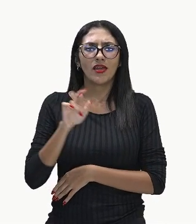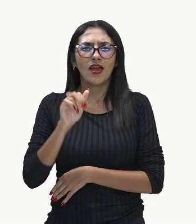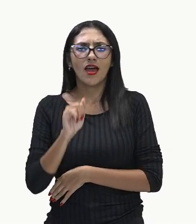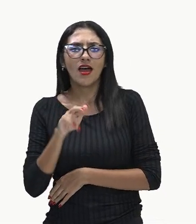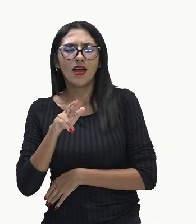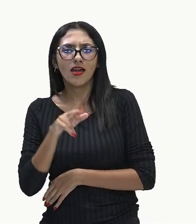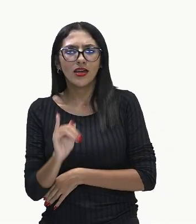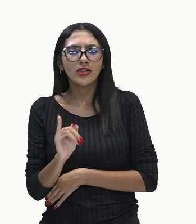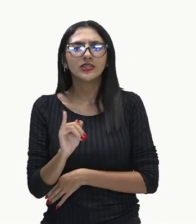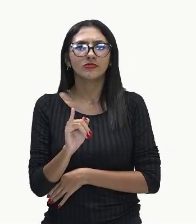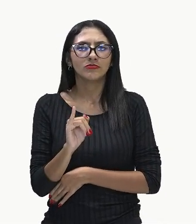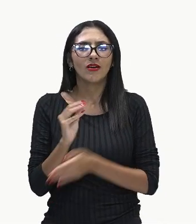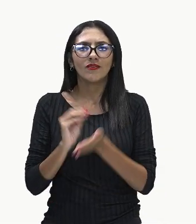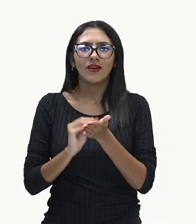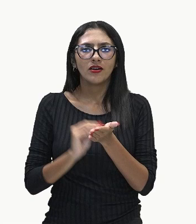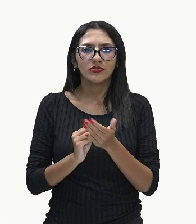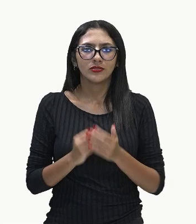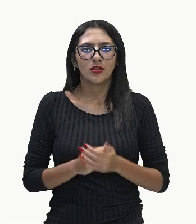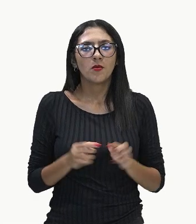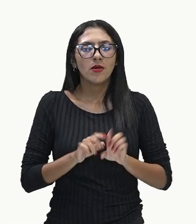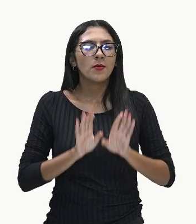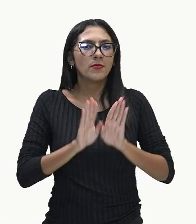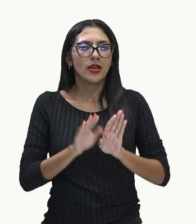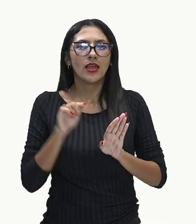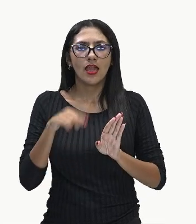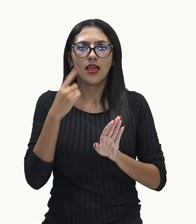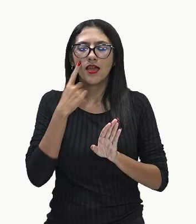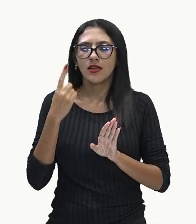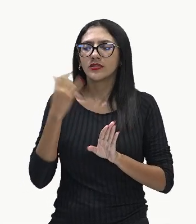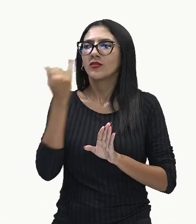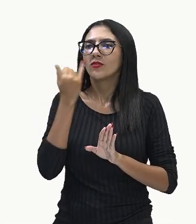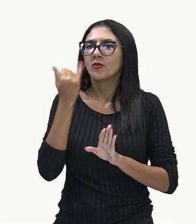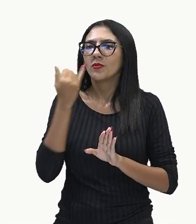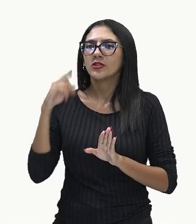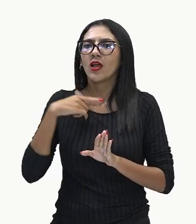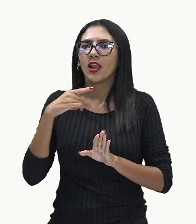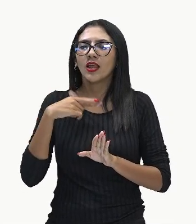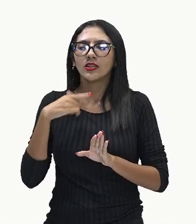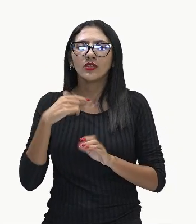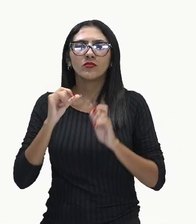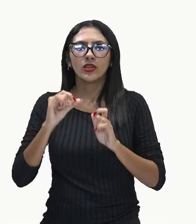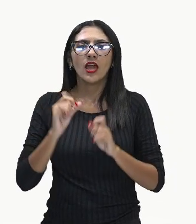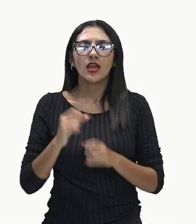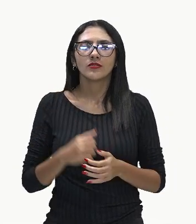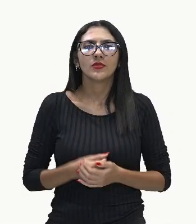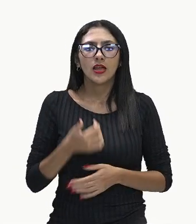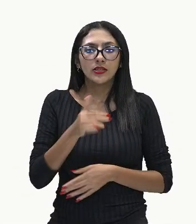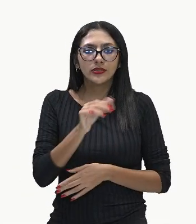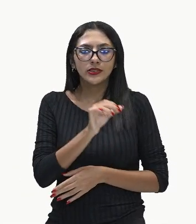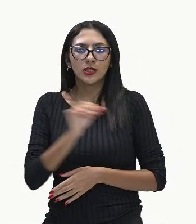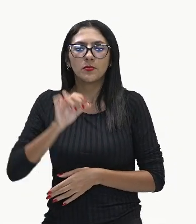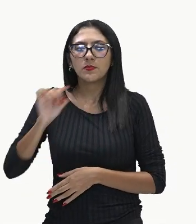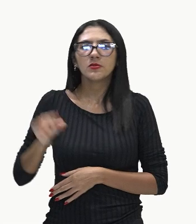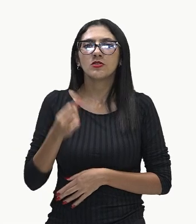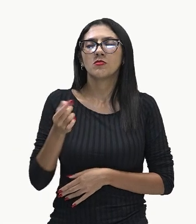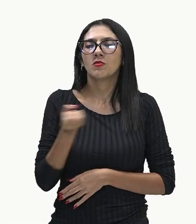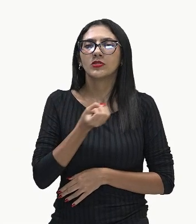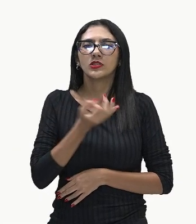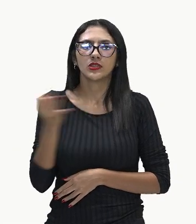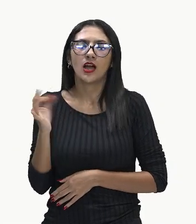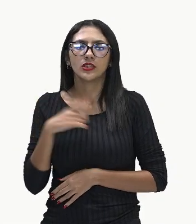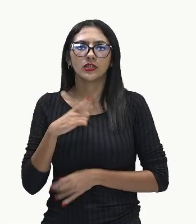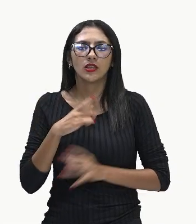quê? Apenas as marcas que atingiu pelo menos 100 mil unidades vendidas, tá bom?